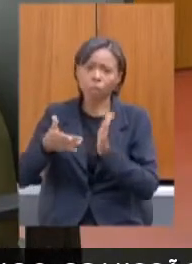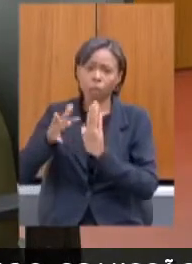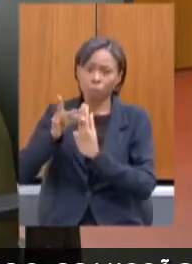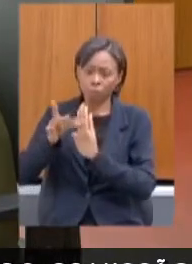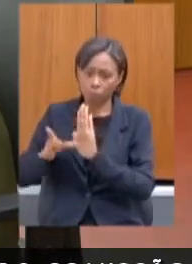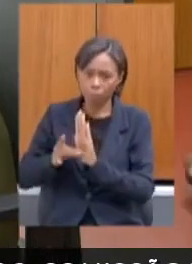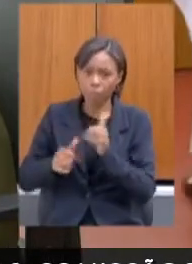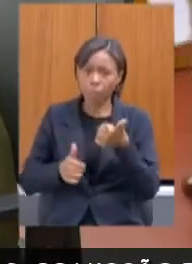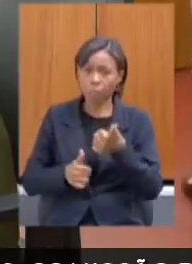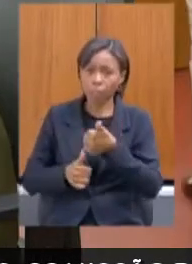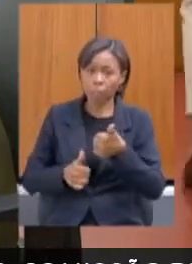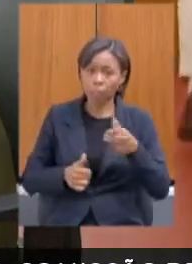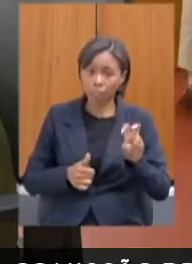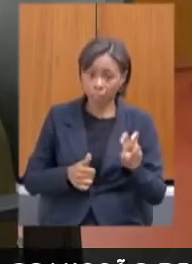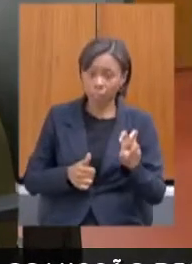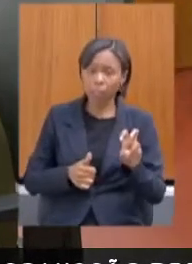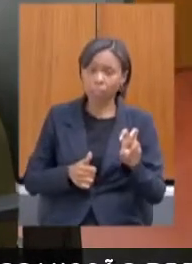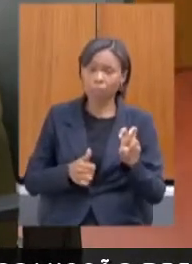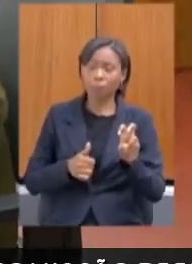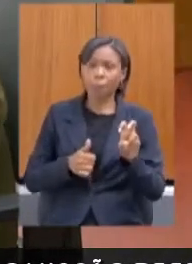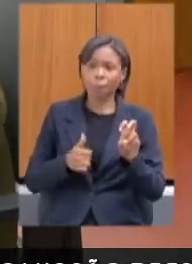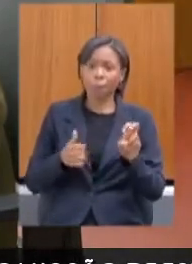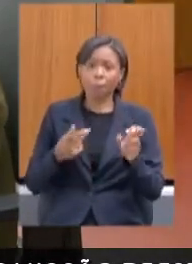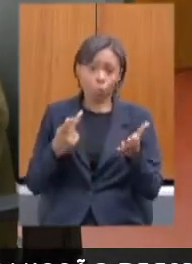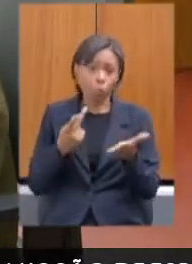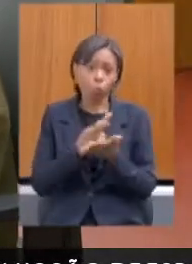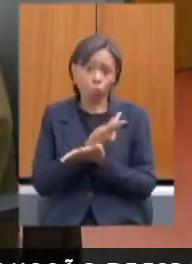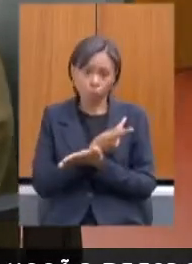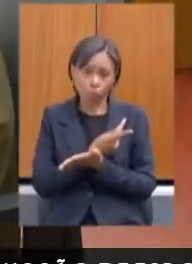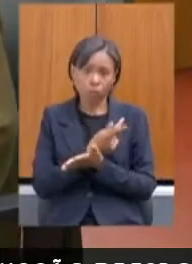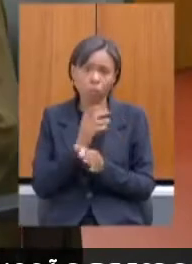com monitoramento efetivo de 72% do total